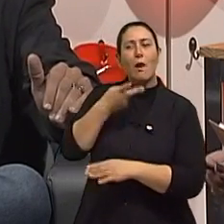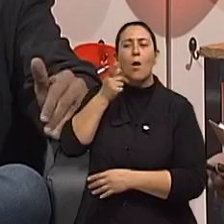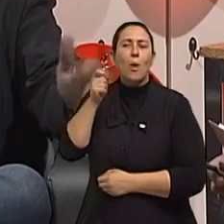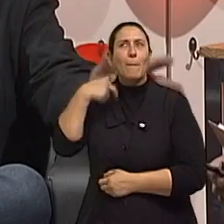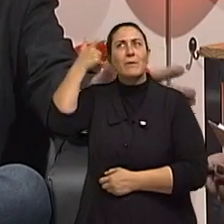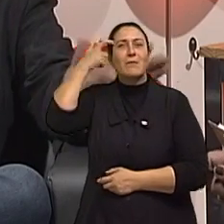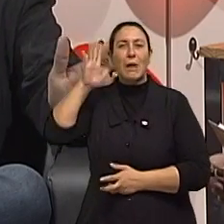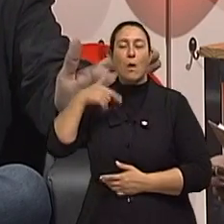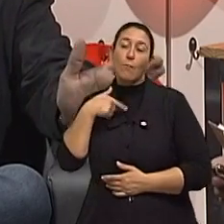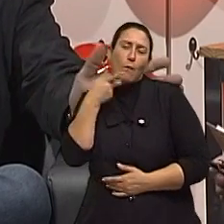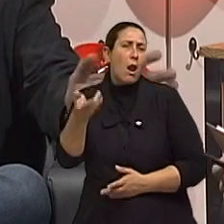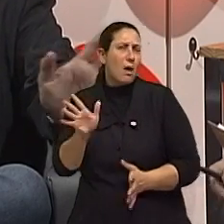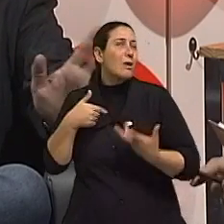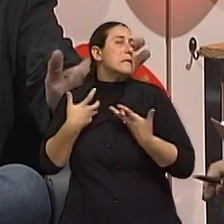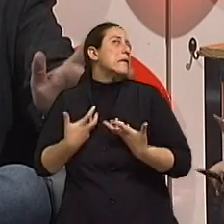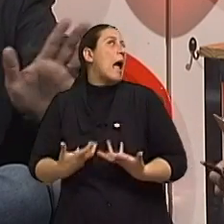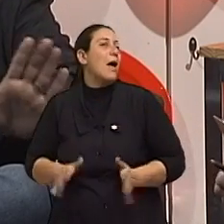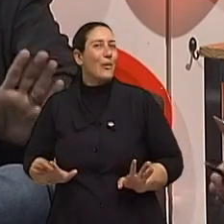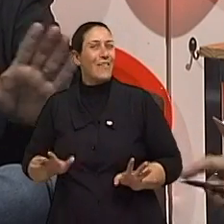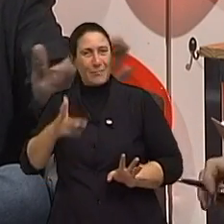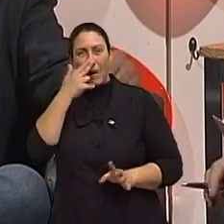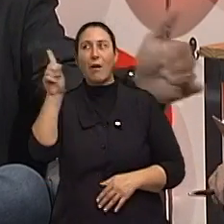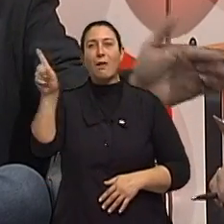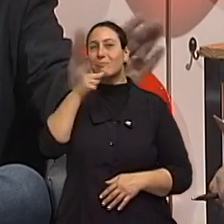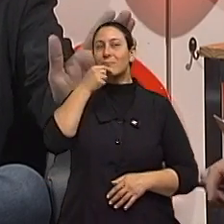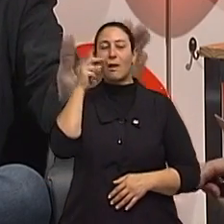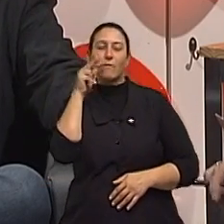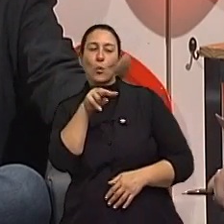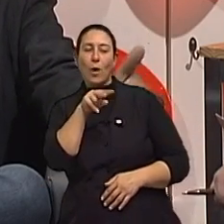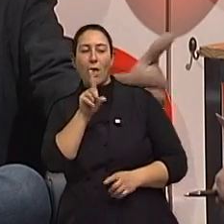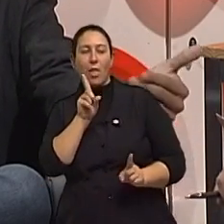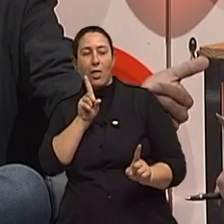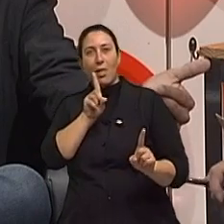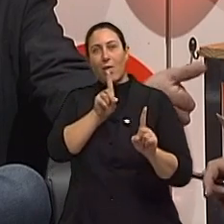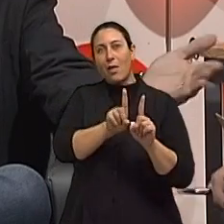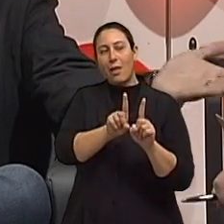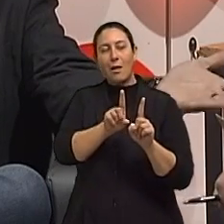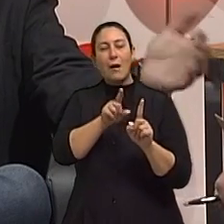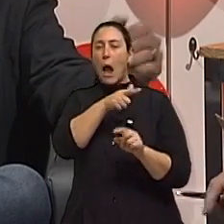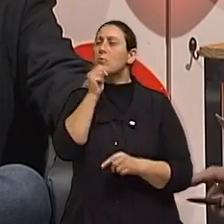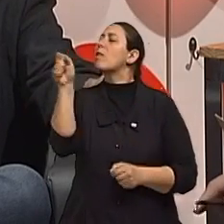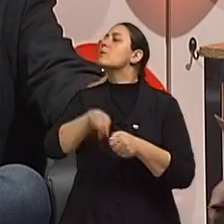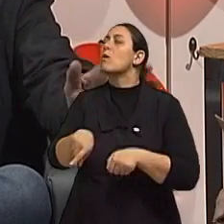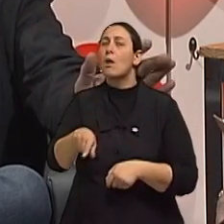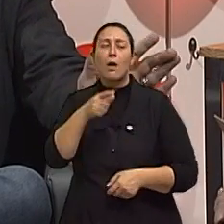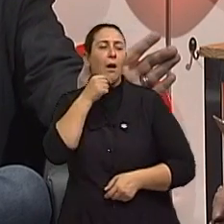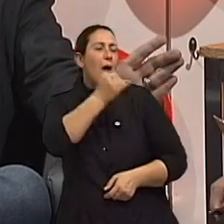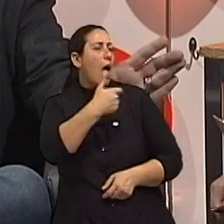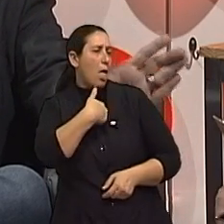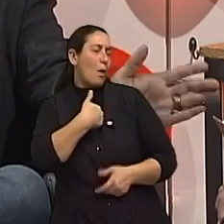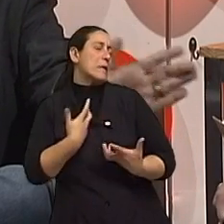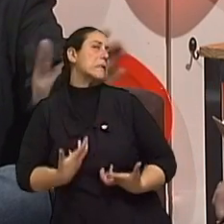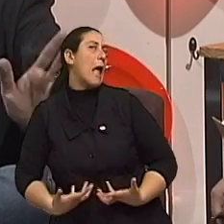eu estou pensando? Não, vou chegar e dizer que eu estou cansado. Ah, perfeito. Deixa eu ver aos poucos. Claro. Se eu disser tudo de uma vez só, isso também em qualquer idade, eu já vou